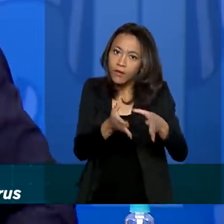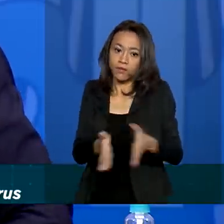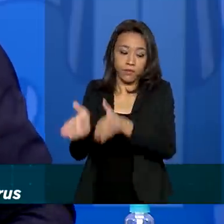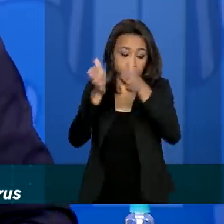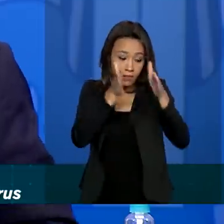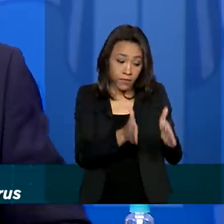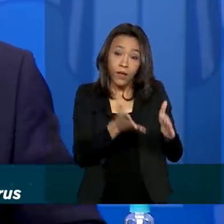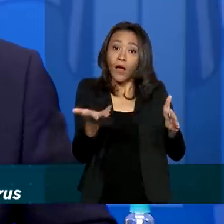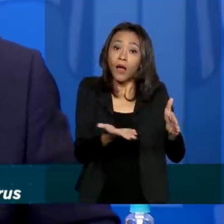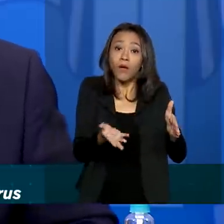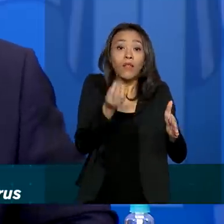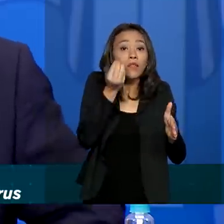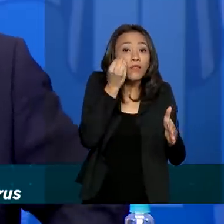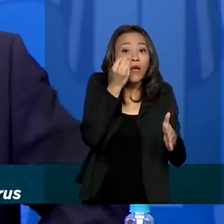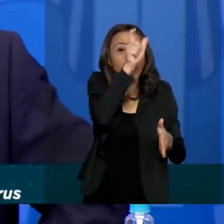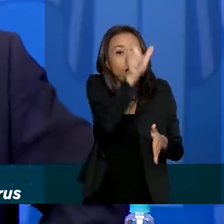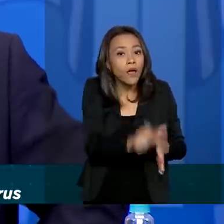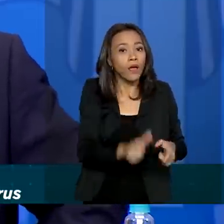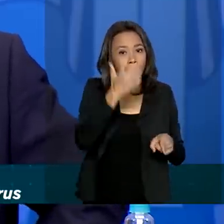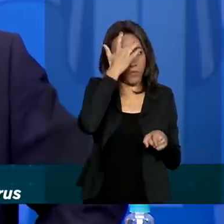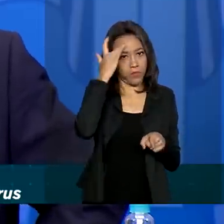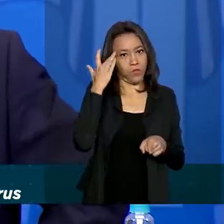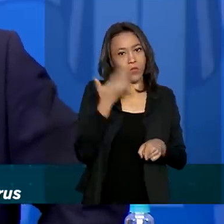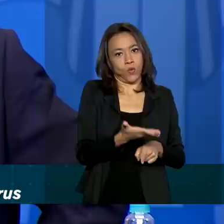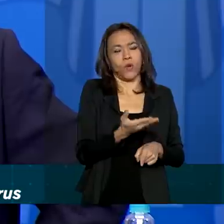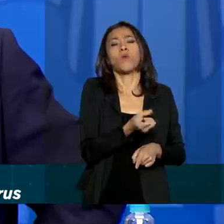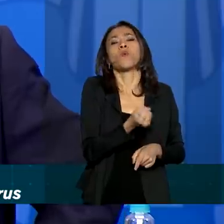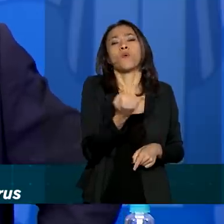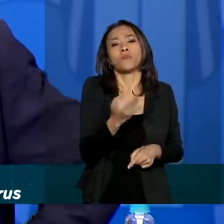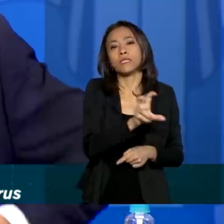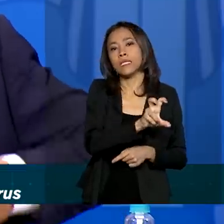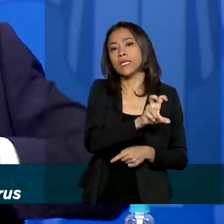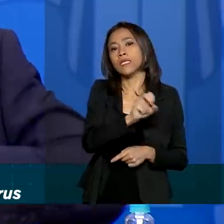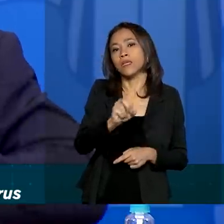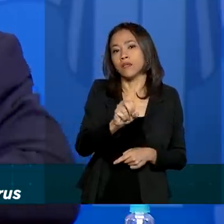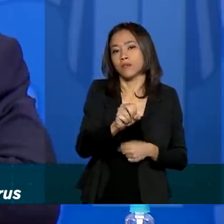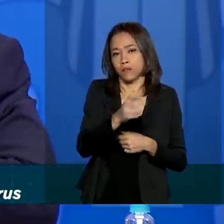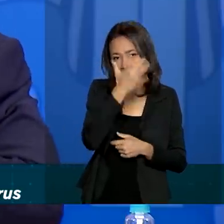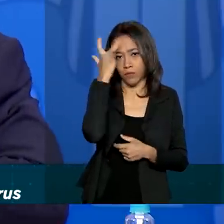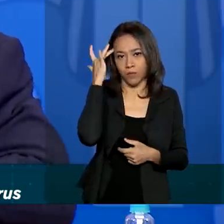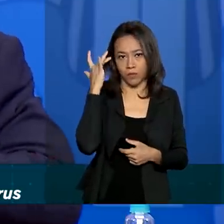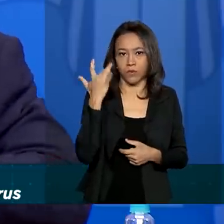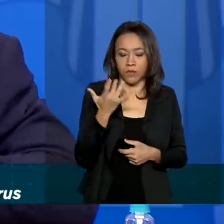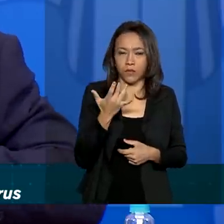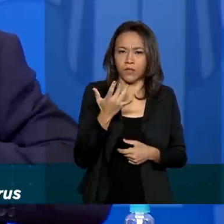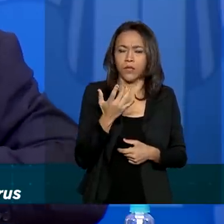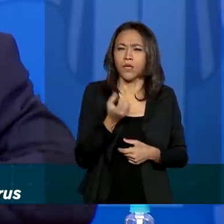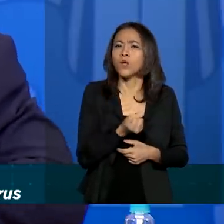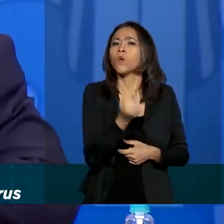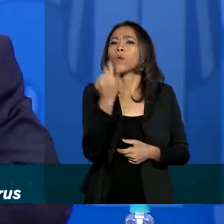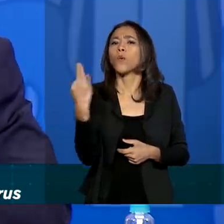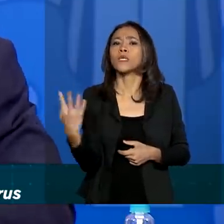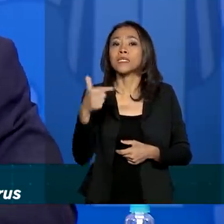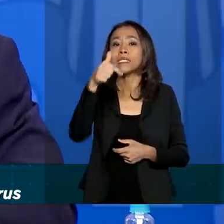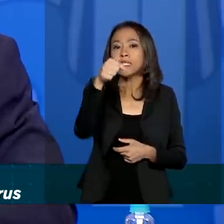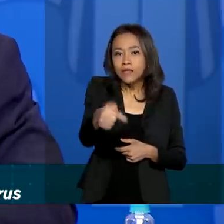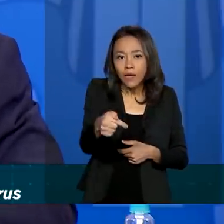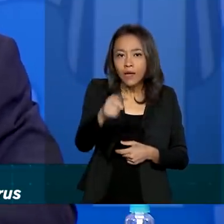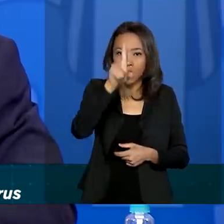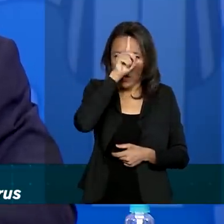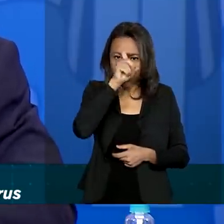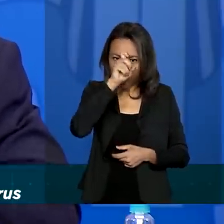o teste vai ser feito com 500 pacientes, em sete hospitais no Brasil, então,